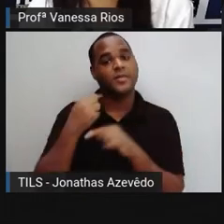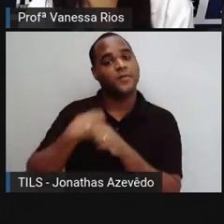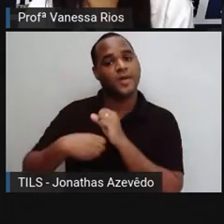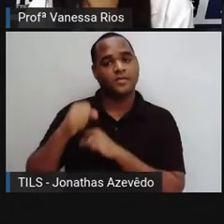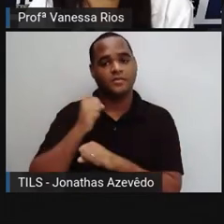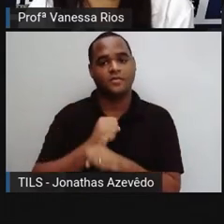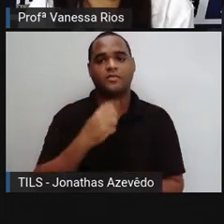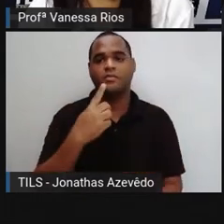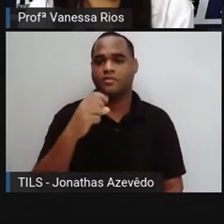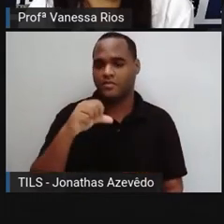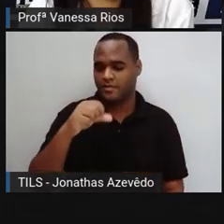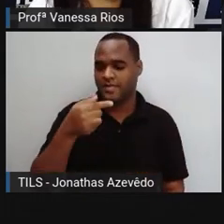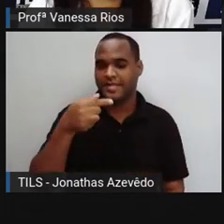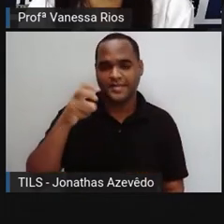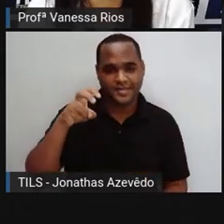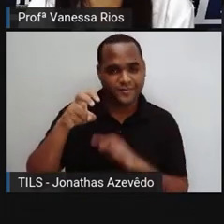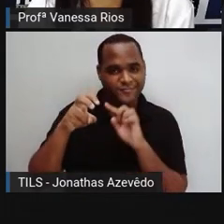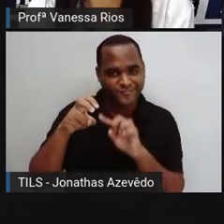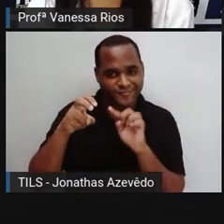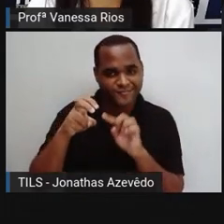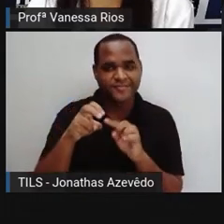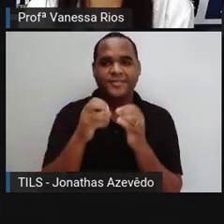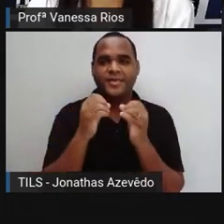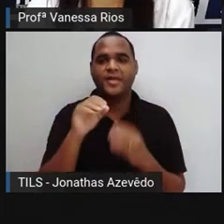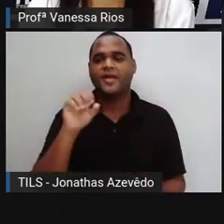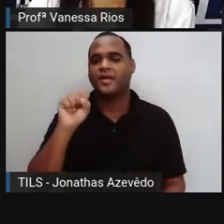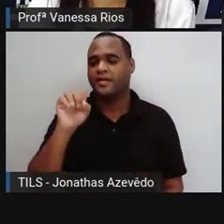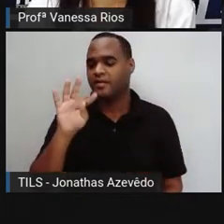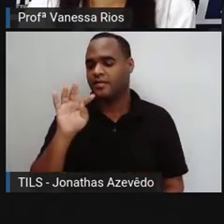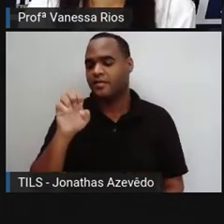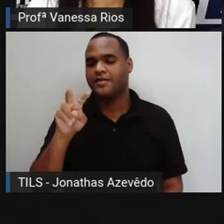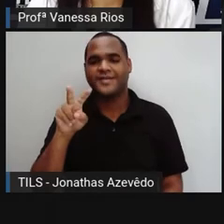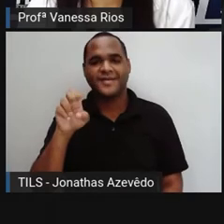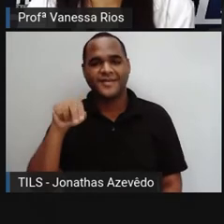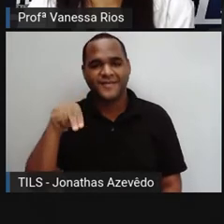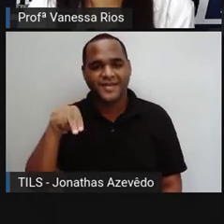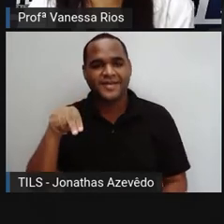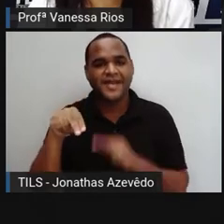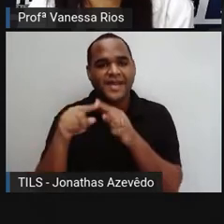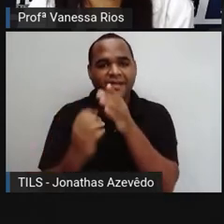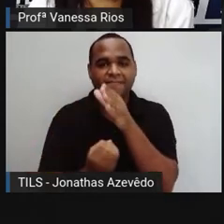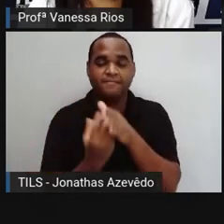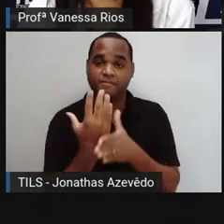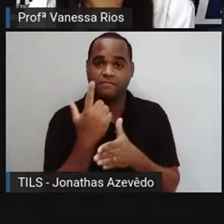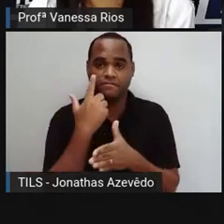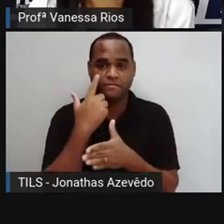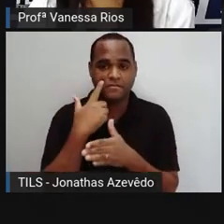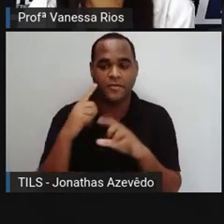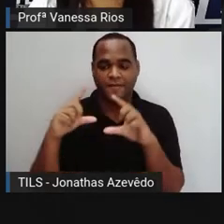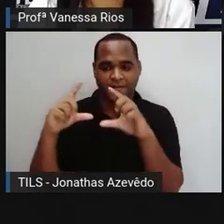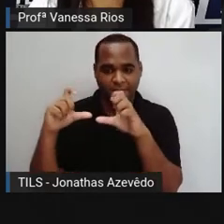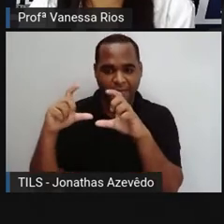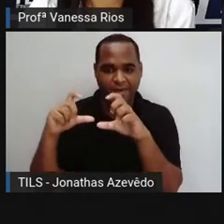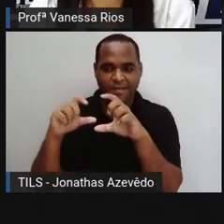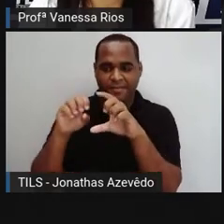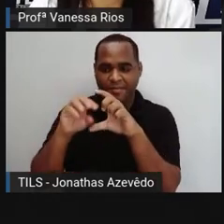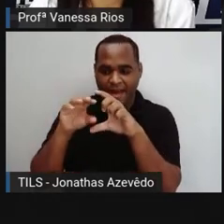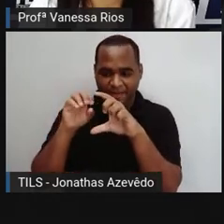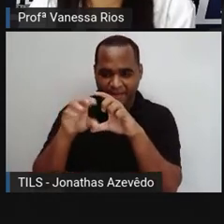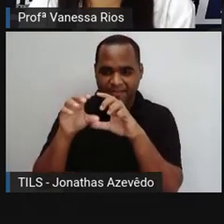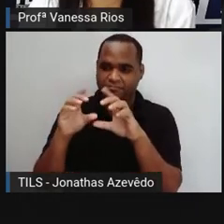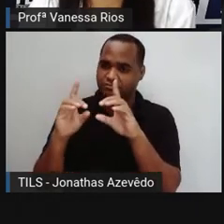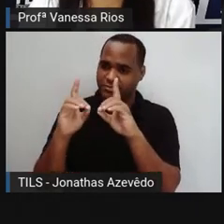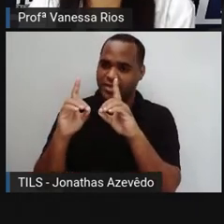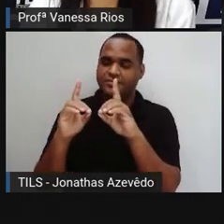1975, Steven Sesson criava o primeiro protótipo da câmera digital,